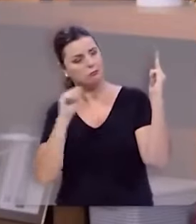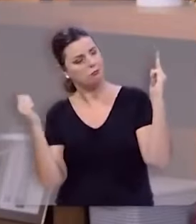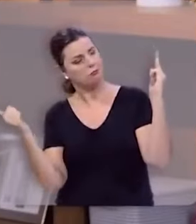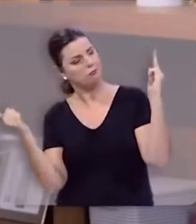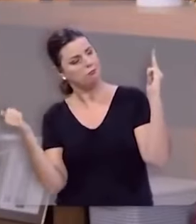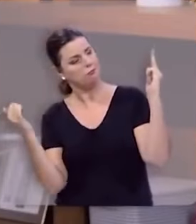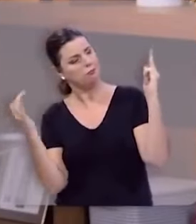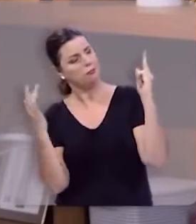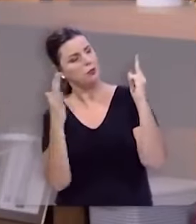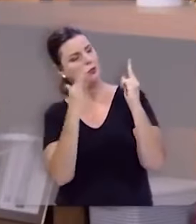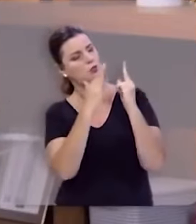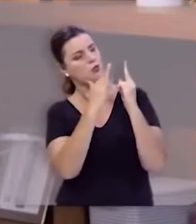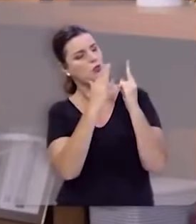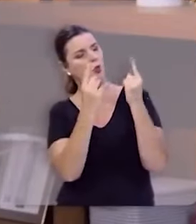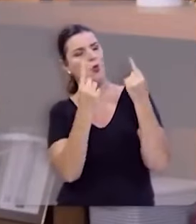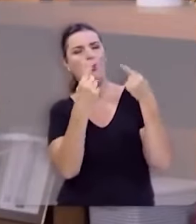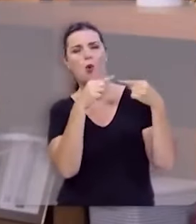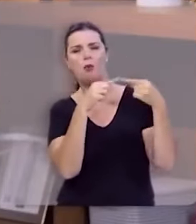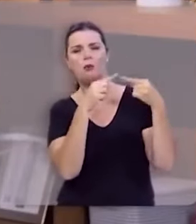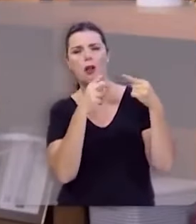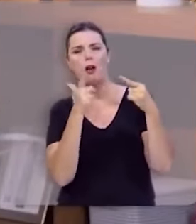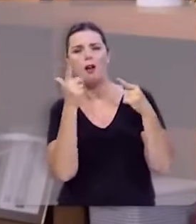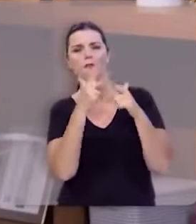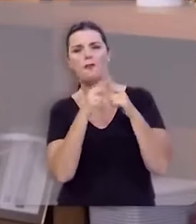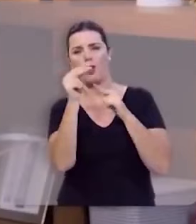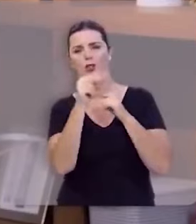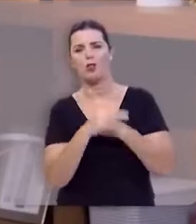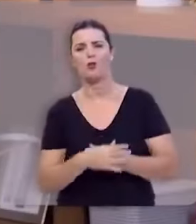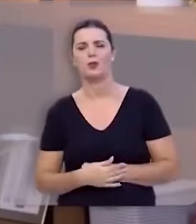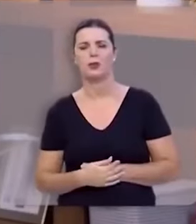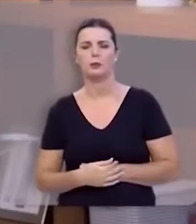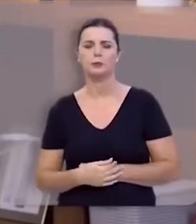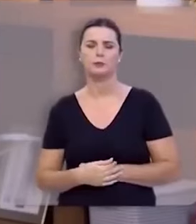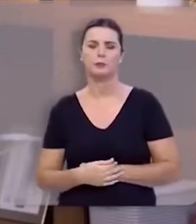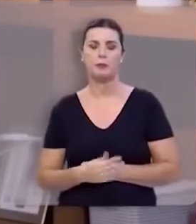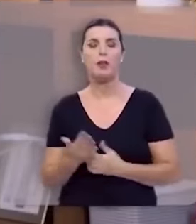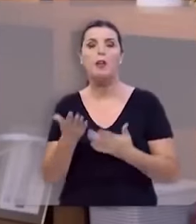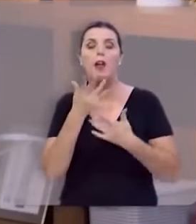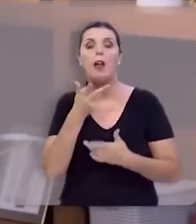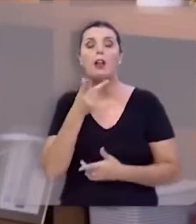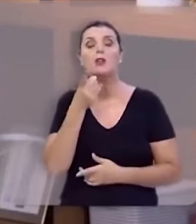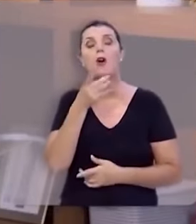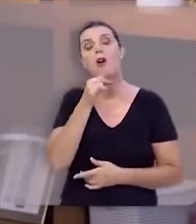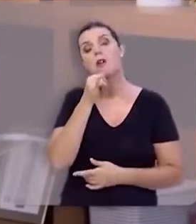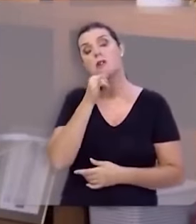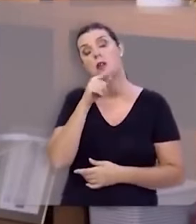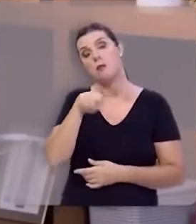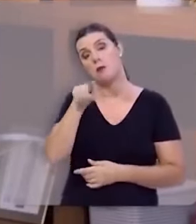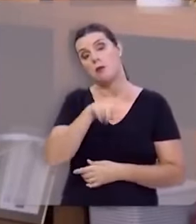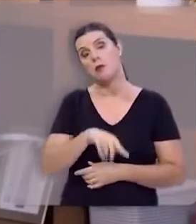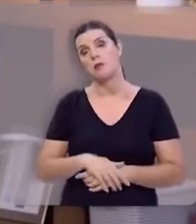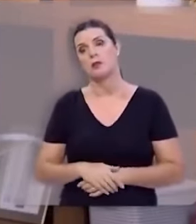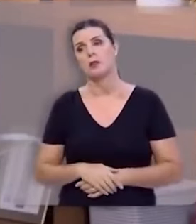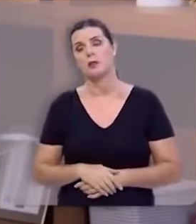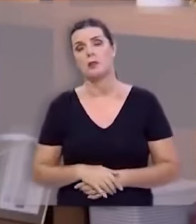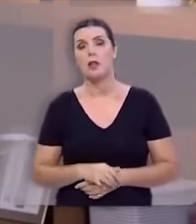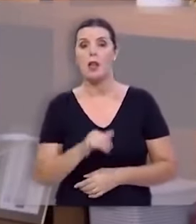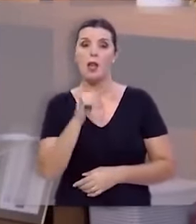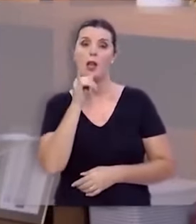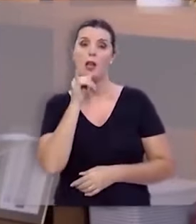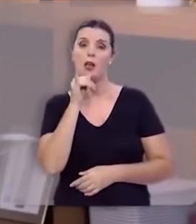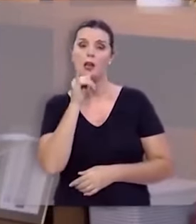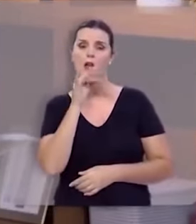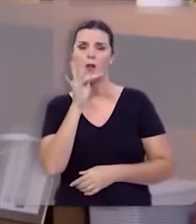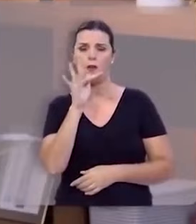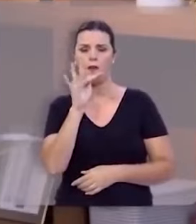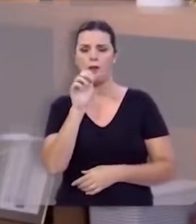vitoriosamente eu queria apenas dar para você um exemplo o exemplo de